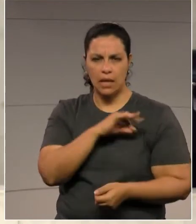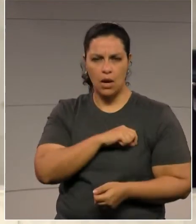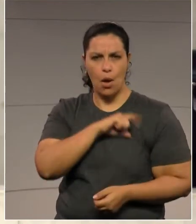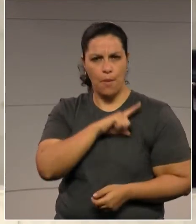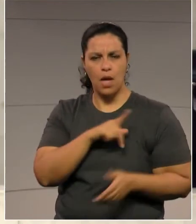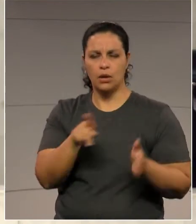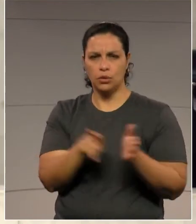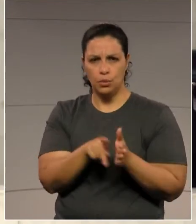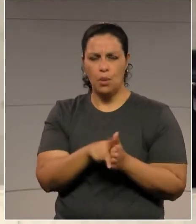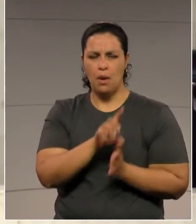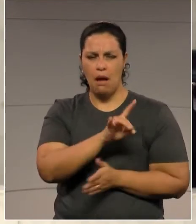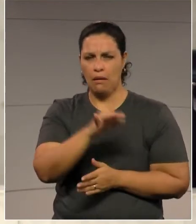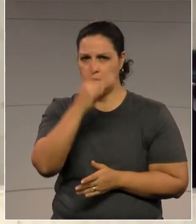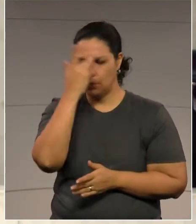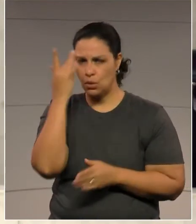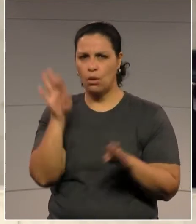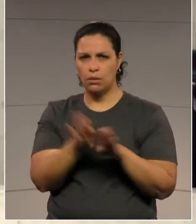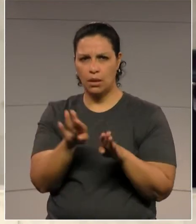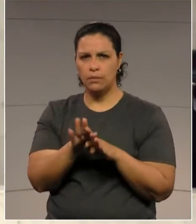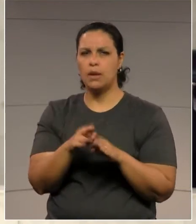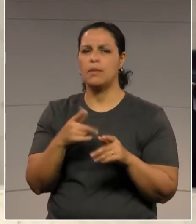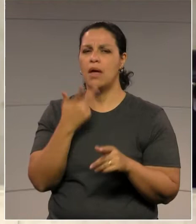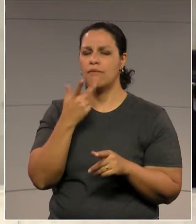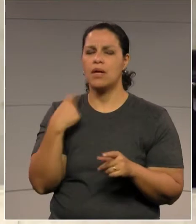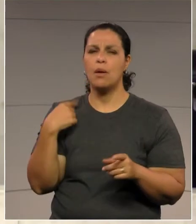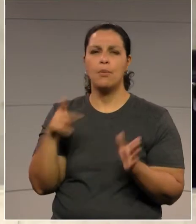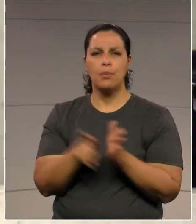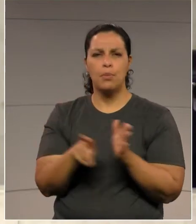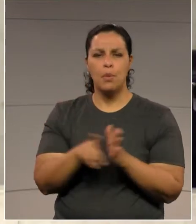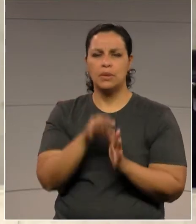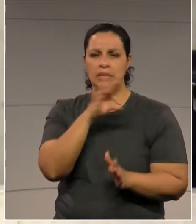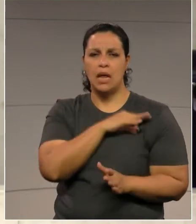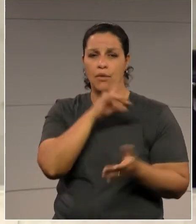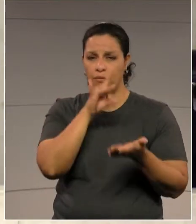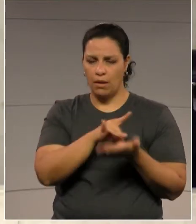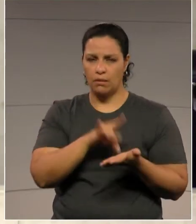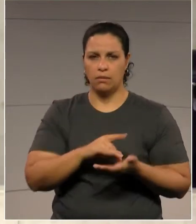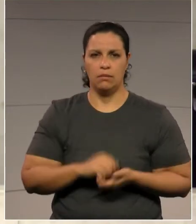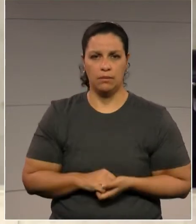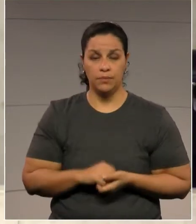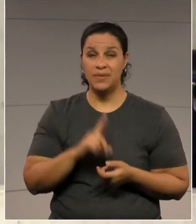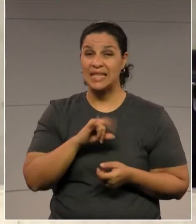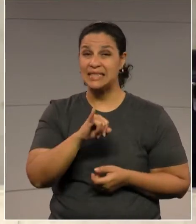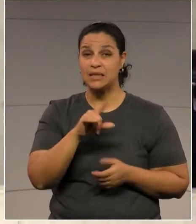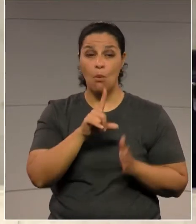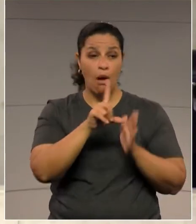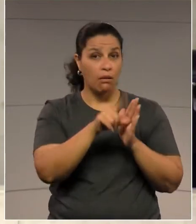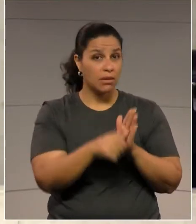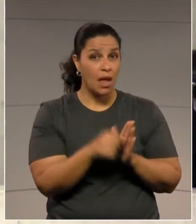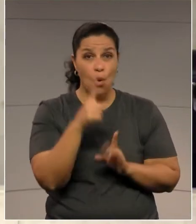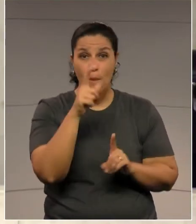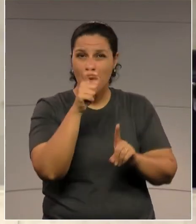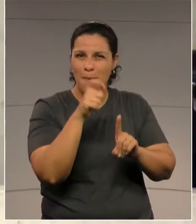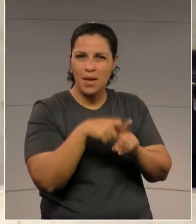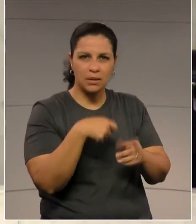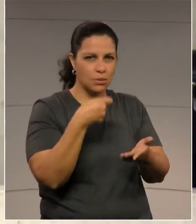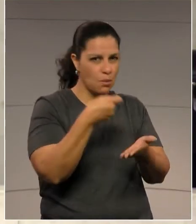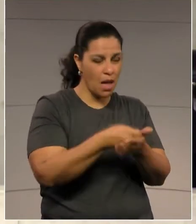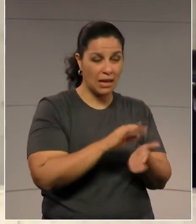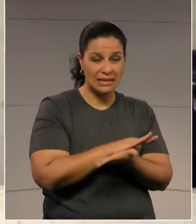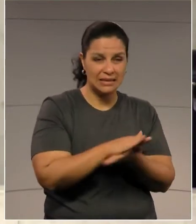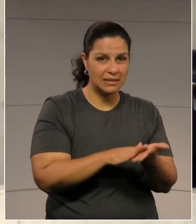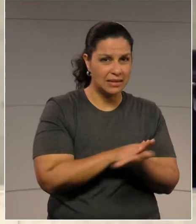salário nominal, para acompanhar determinadas trajetórias de salário real. Se eu atrasar uma folha de salário,